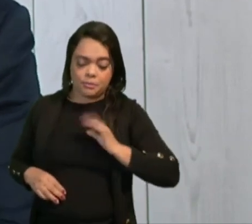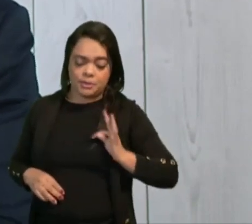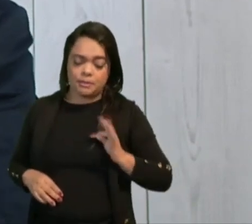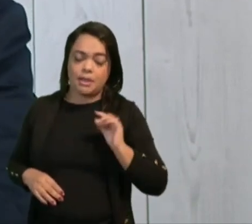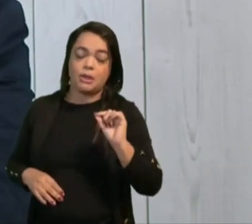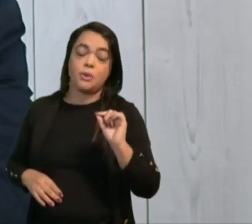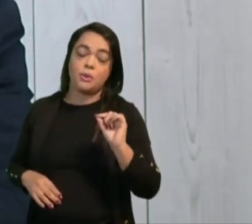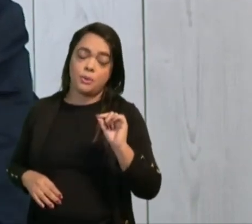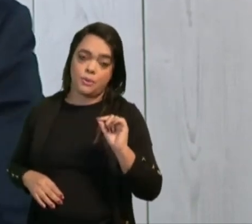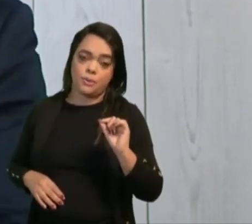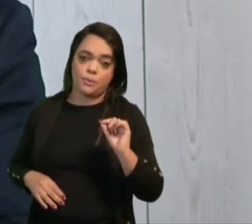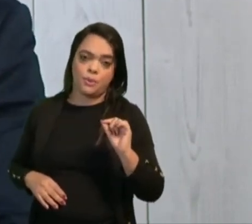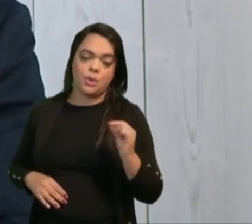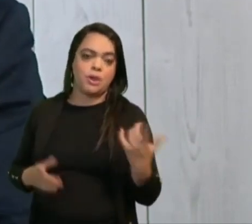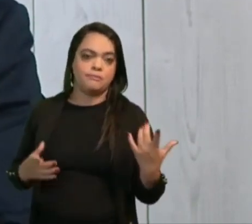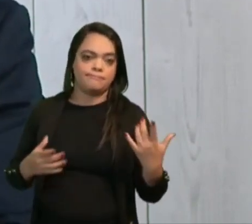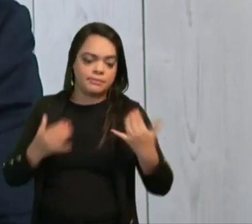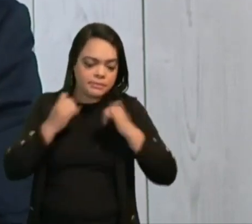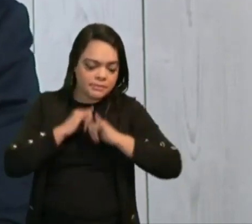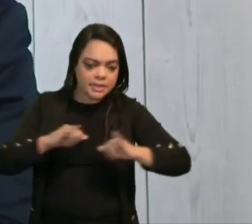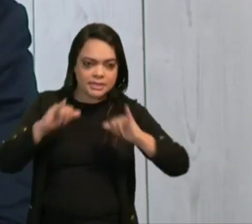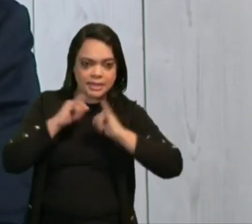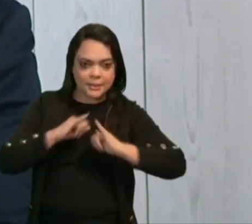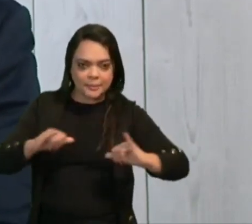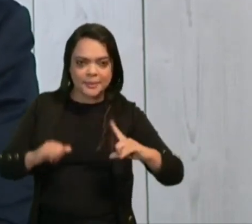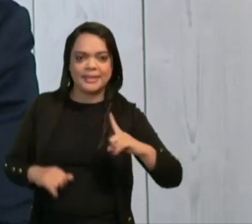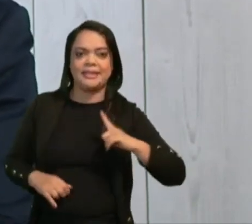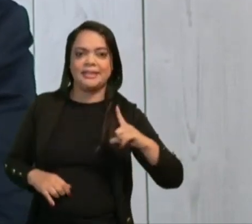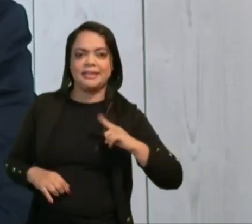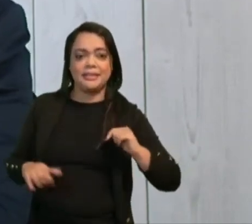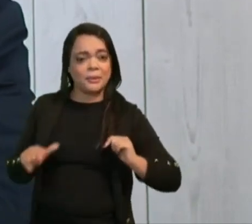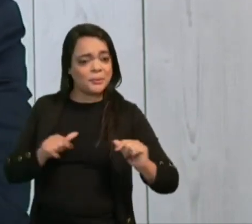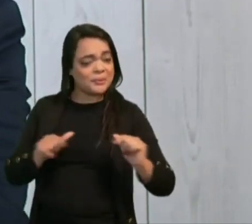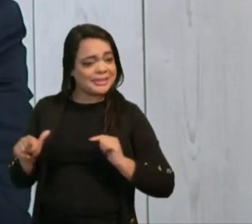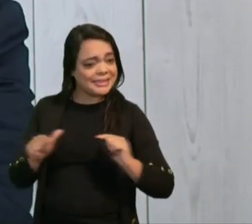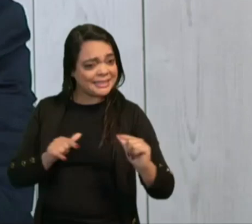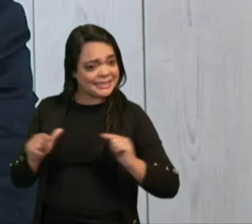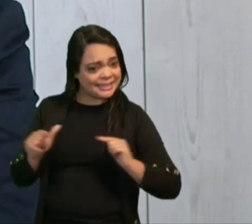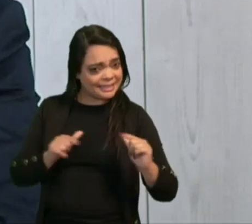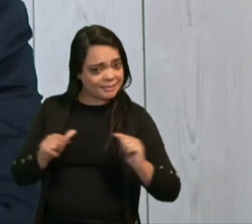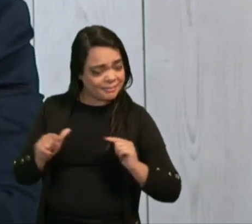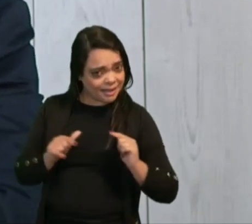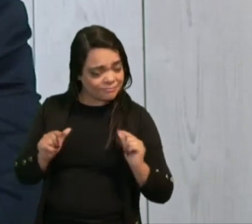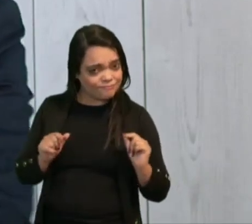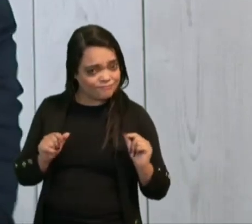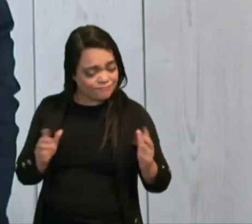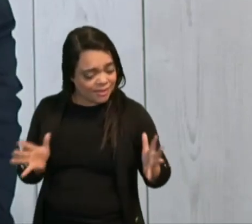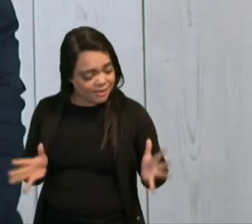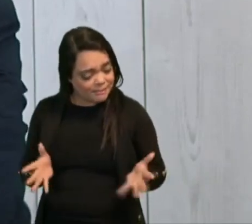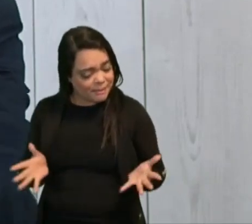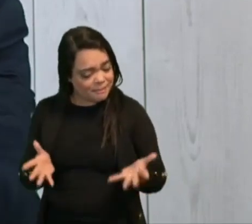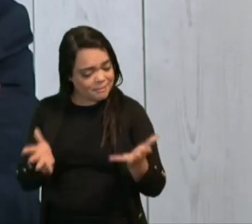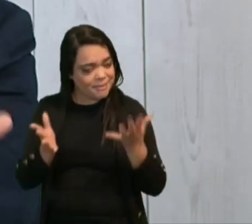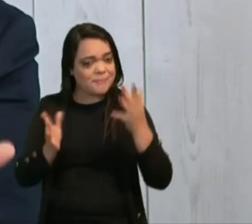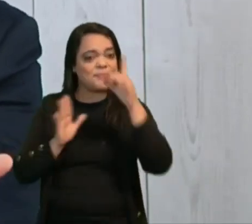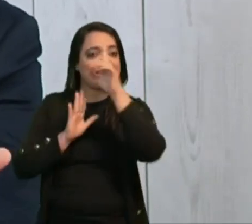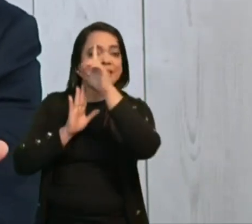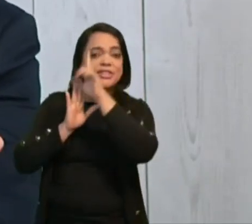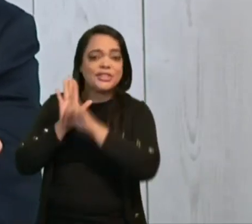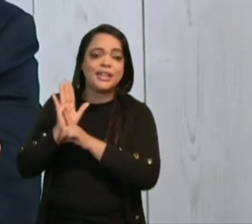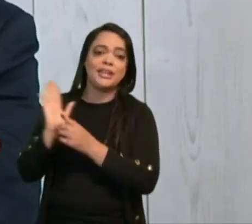no contexto dessa campanha, está exercendo o seu papel promocional, de promover o direito